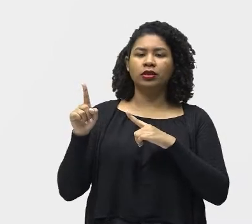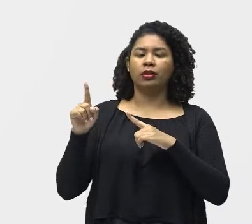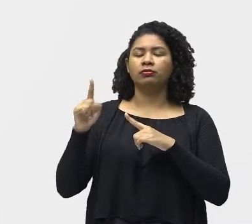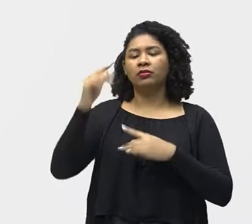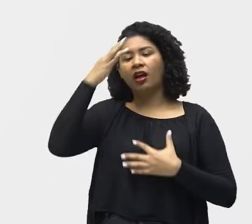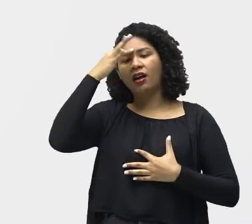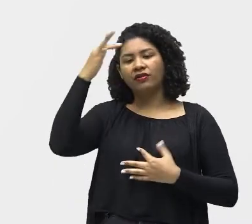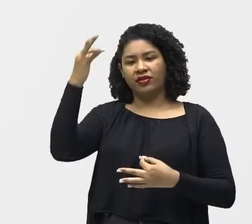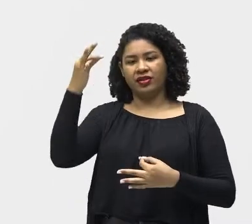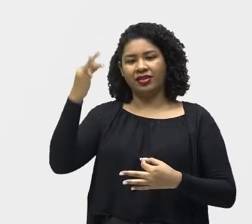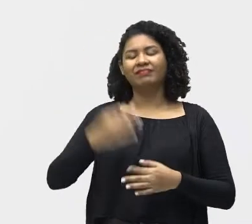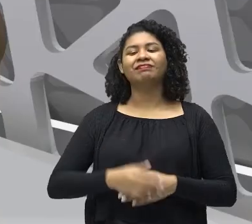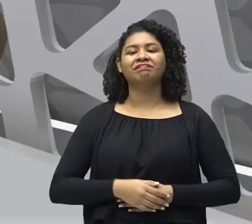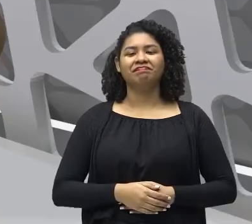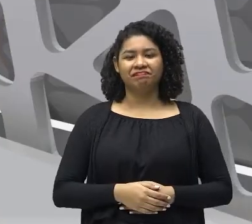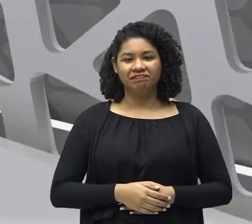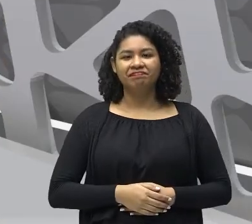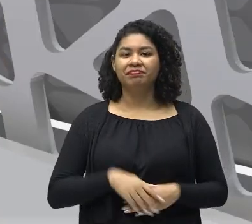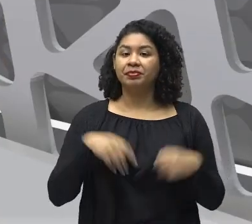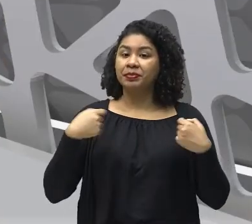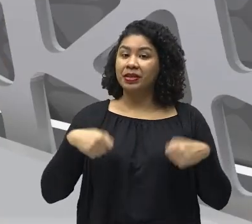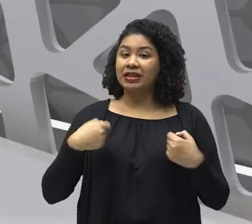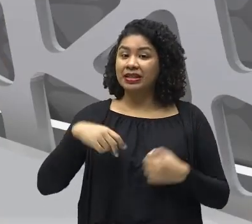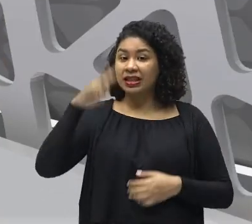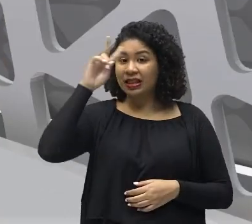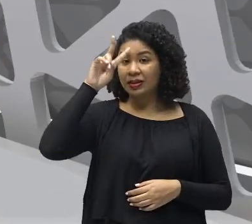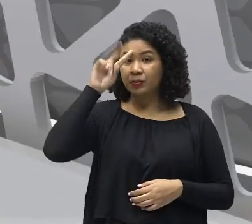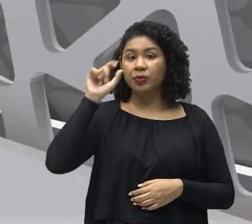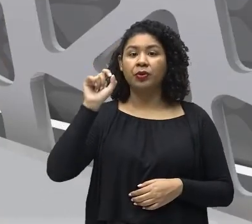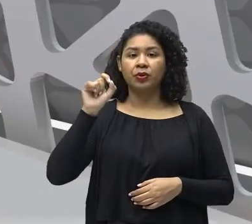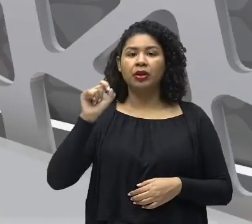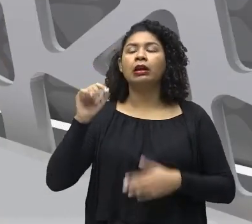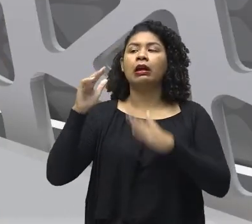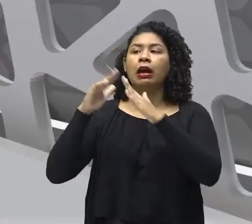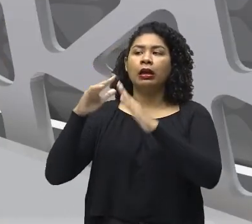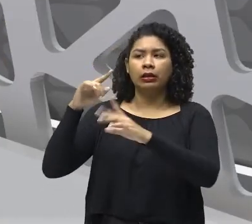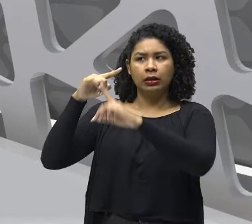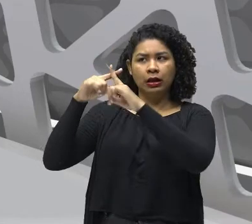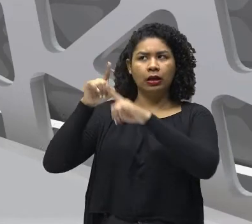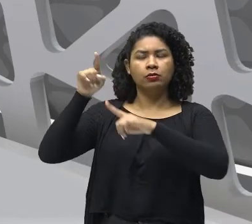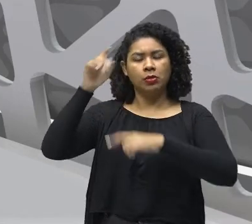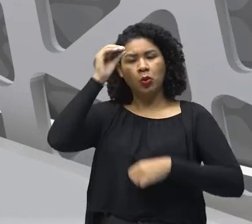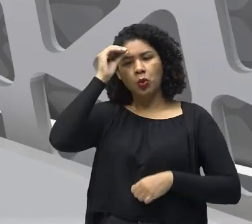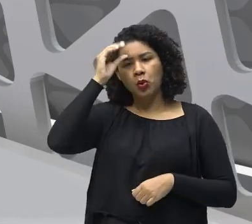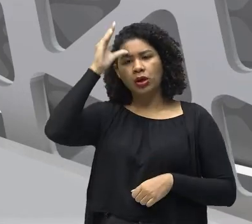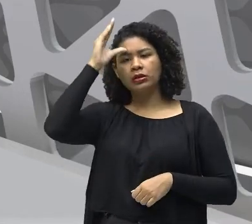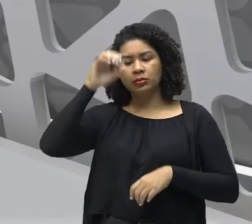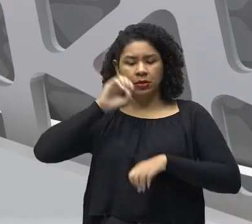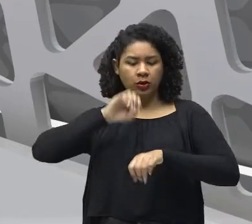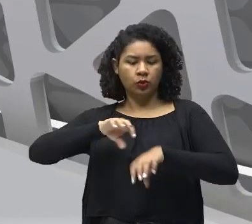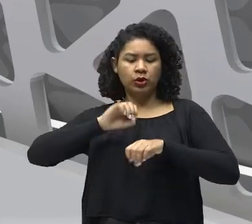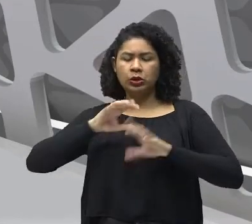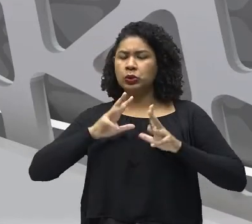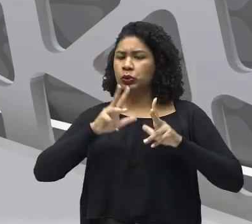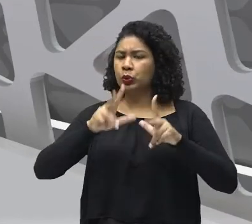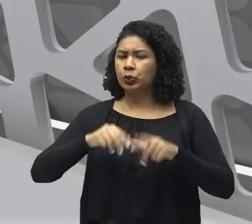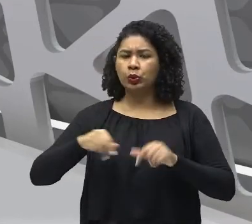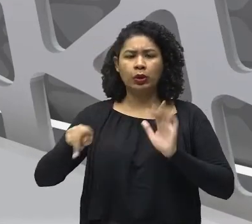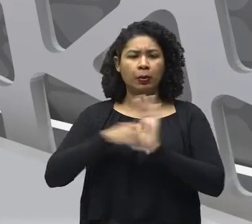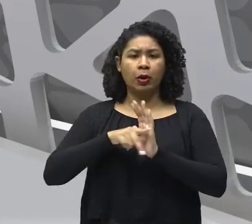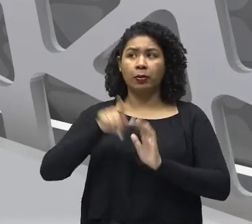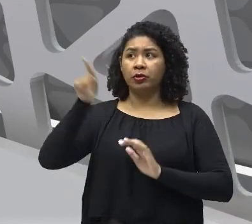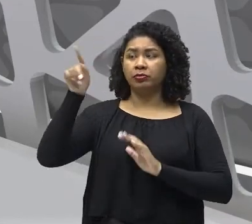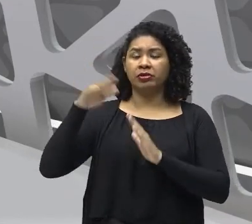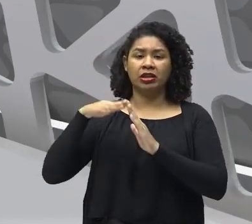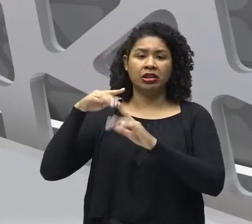pela igreja. Então, nós temos que lembrar Que a igreja que ainda tinha o conhecimento, A educação, Tudo estava associado à igreja. Então, querendo ou não, Ela